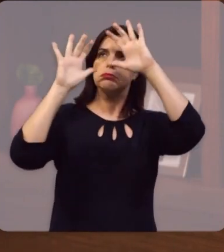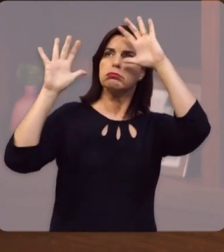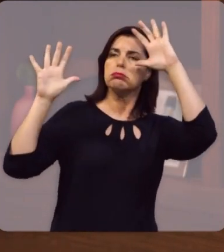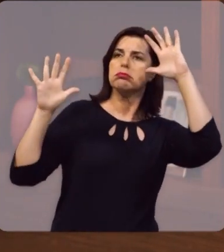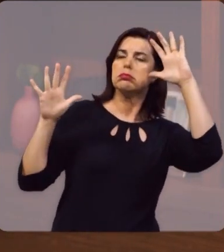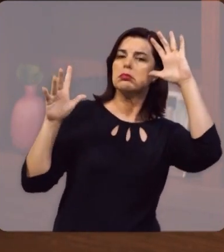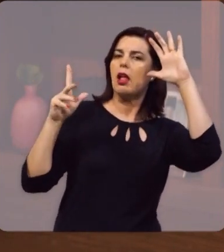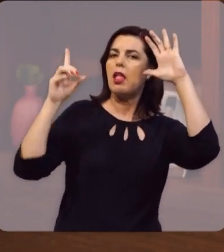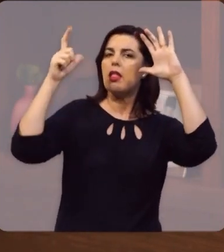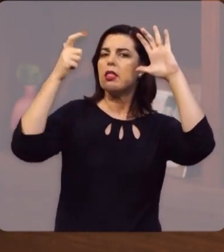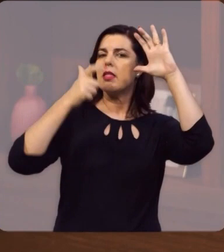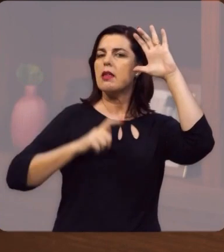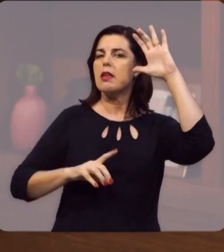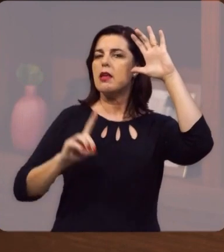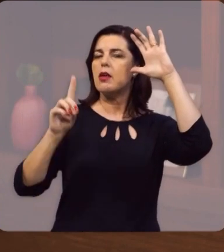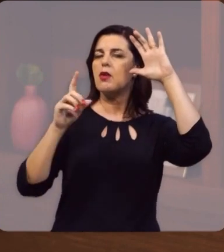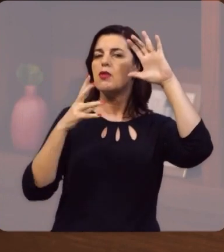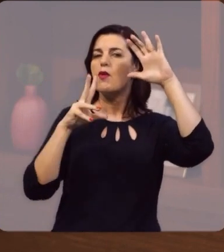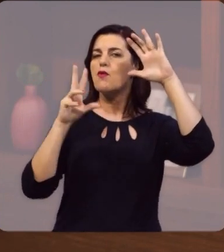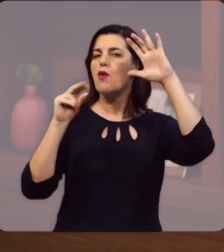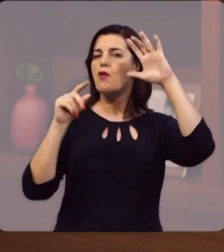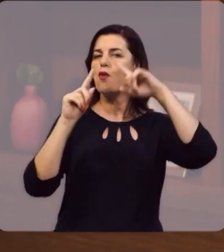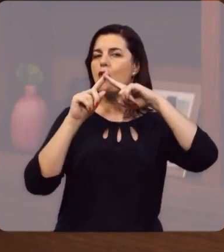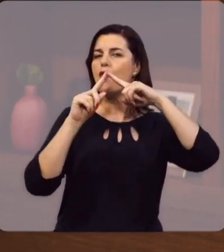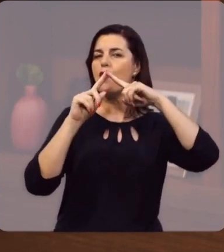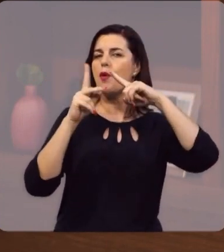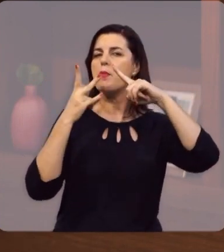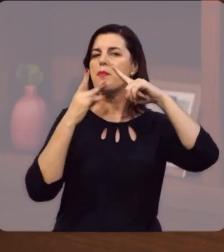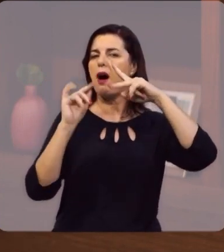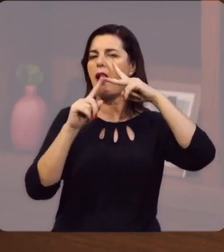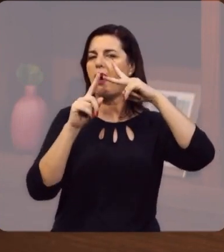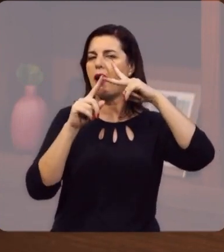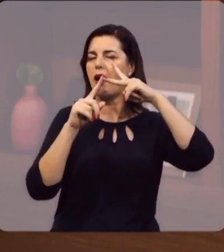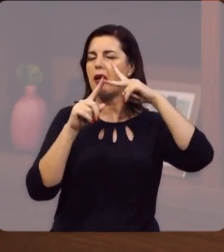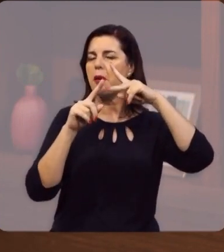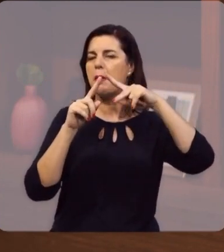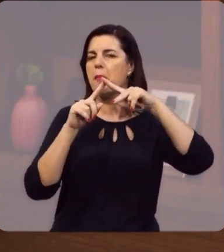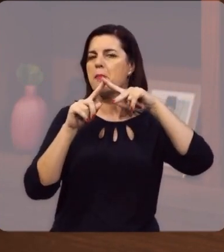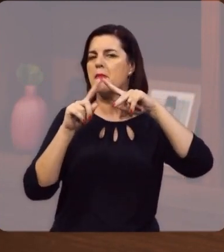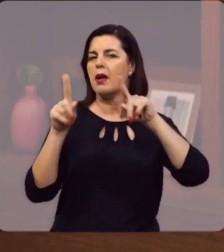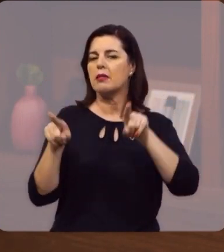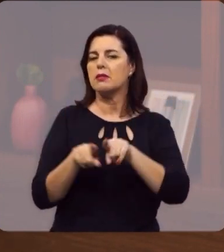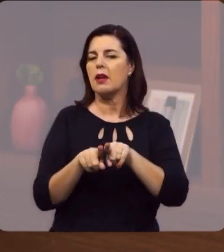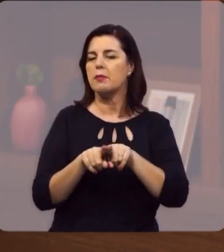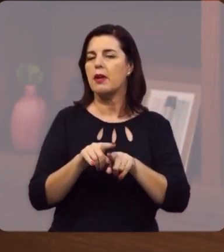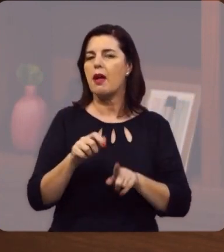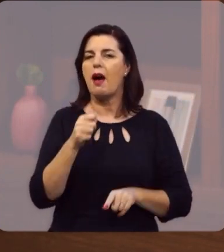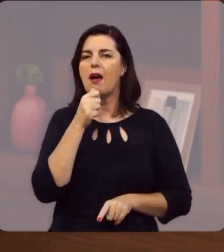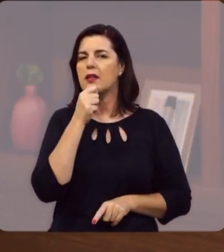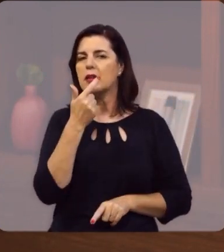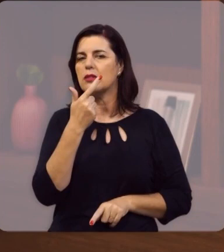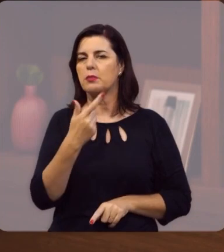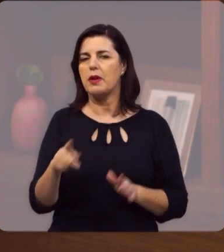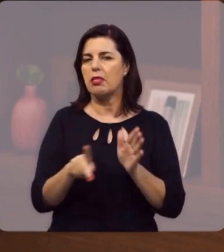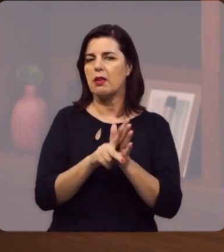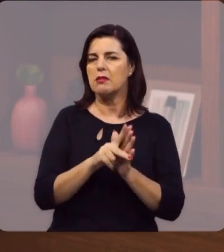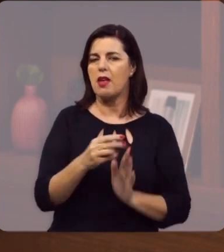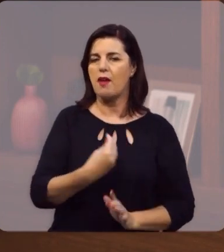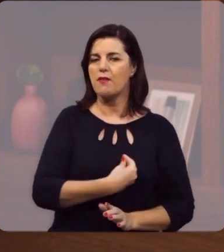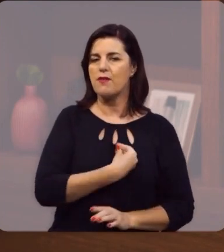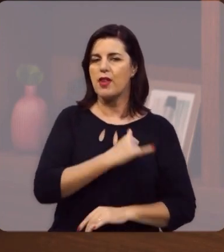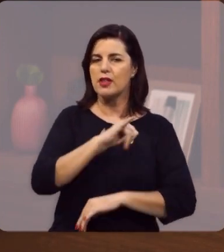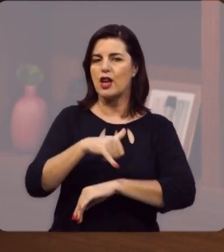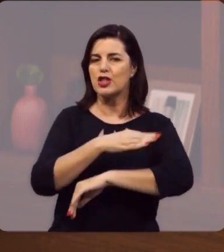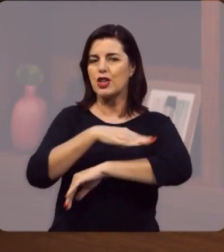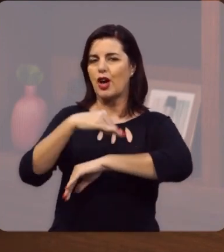apareceu para ele apenas como Deus de seu avô e Deus de seu pai, mas Deus ainda não era o Deus da sua vida.